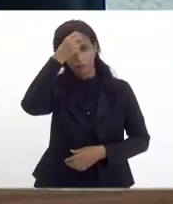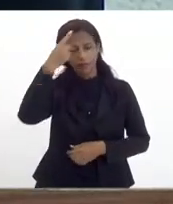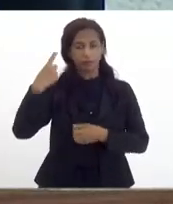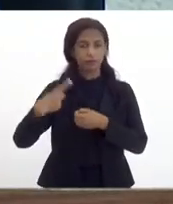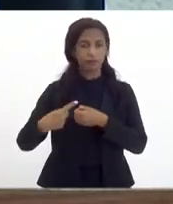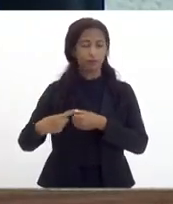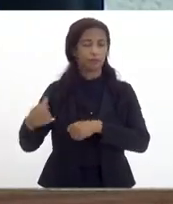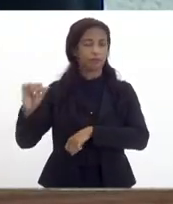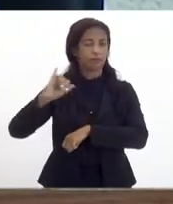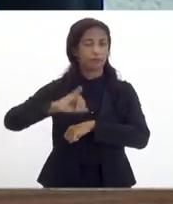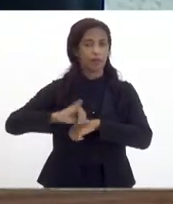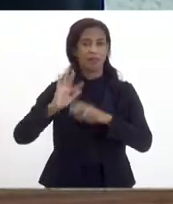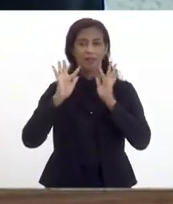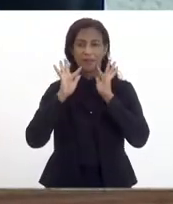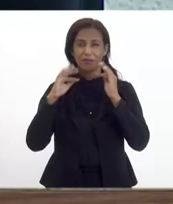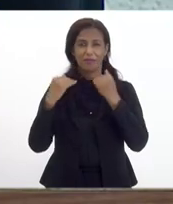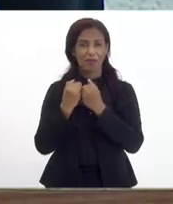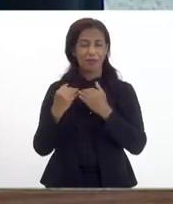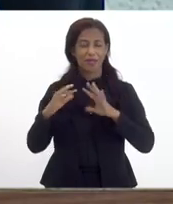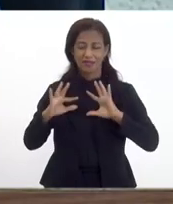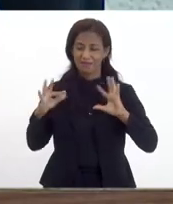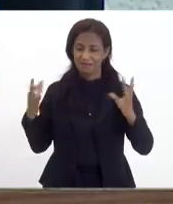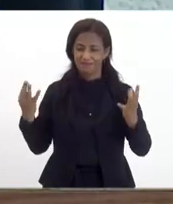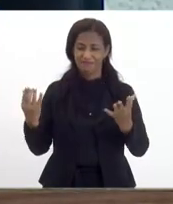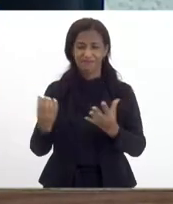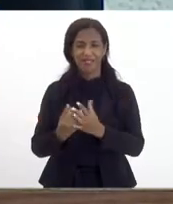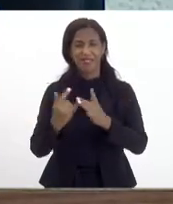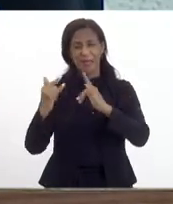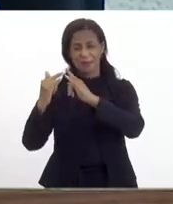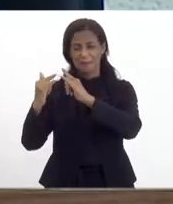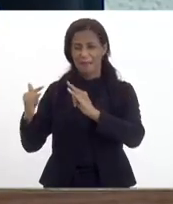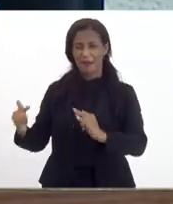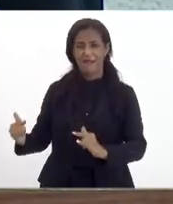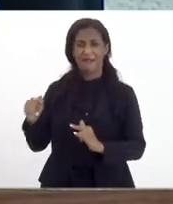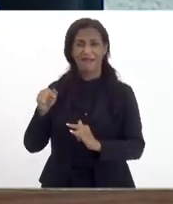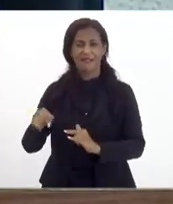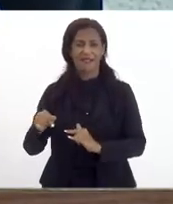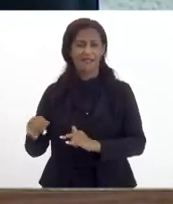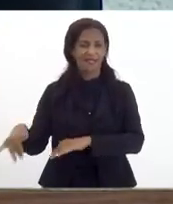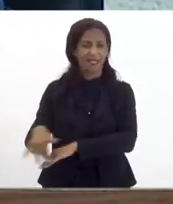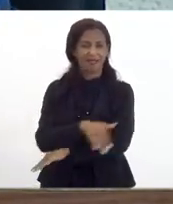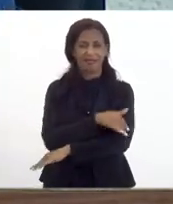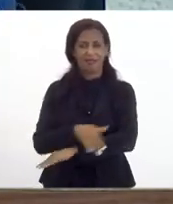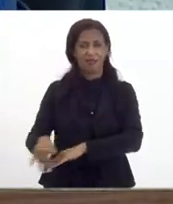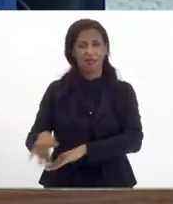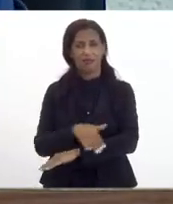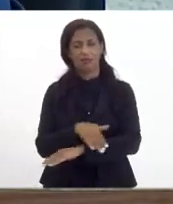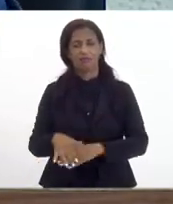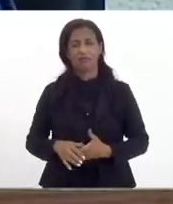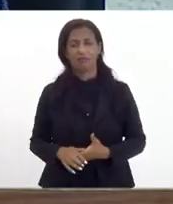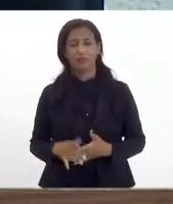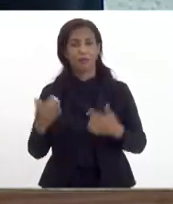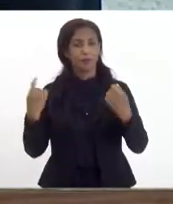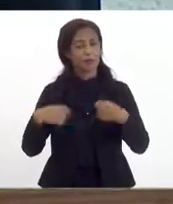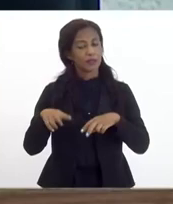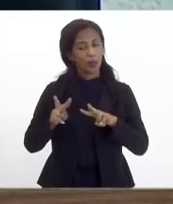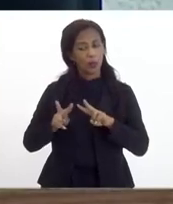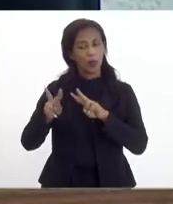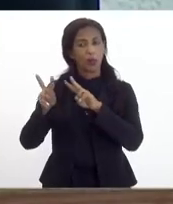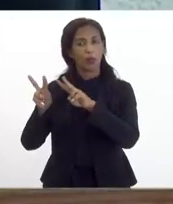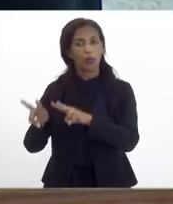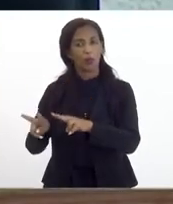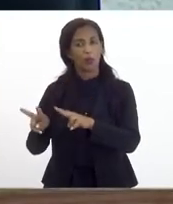capital são famílias inteiras morando em barracas de campo e morando embaixo de Marquise então a gente precisa olhar